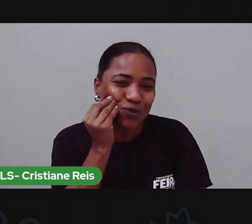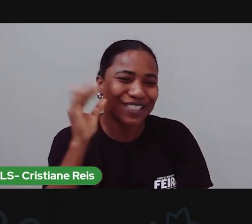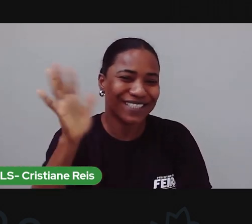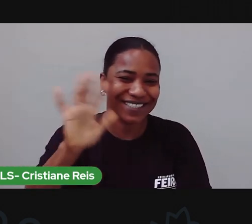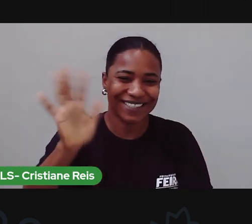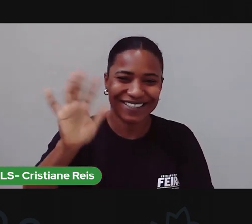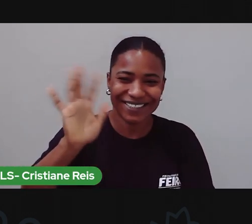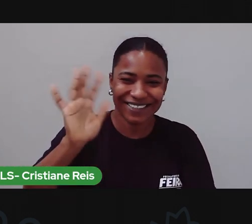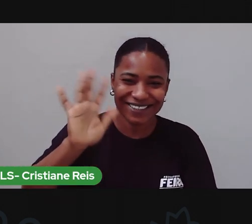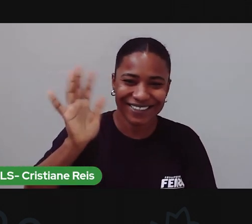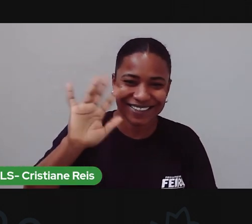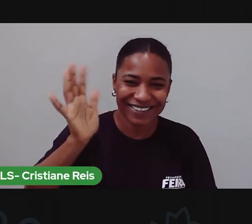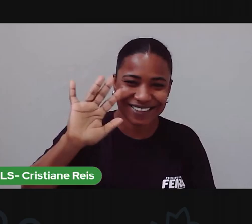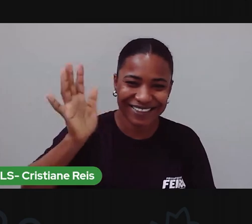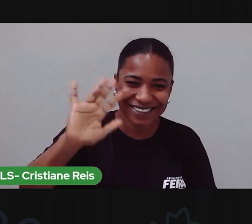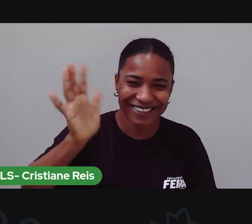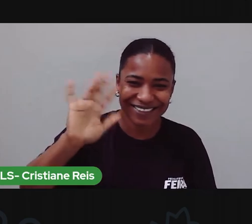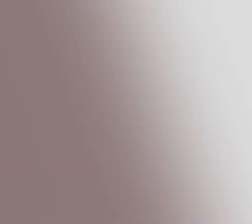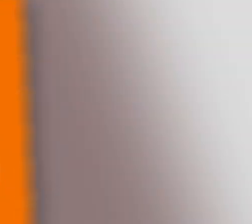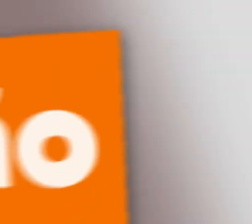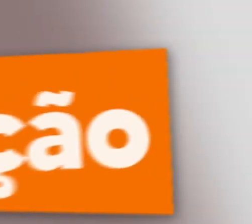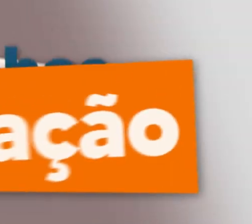mais. Tchau!